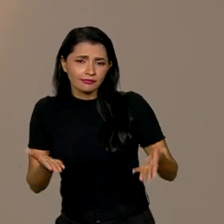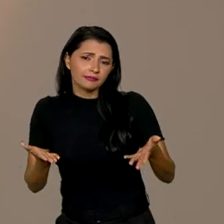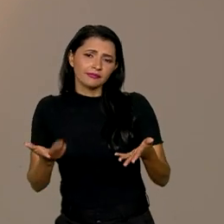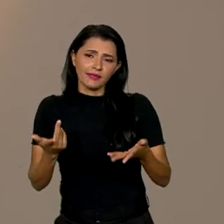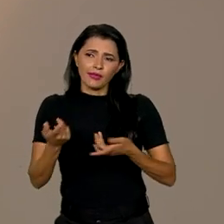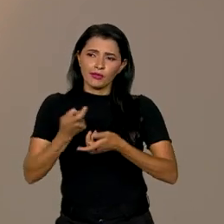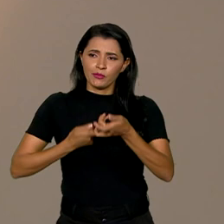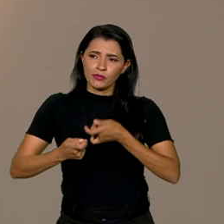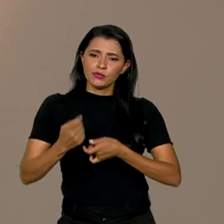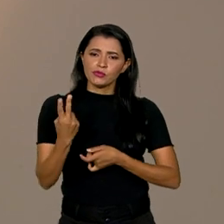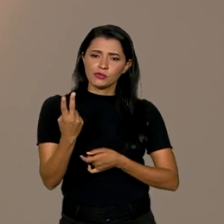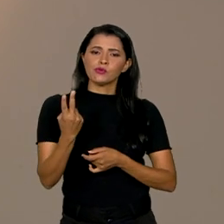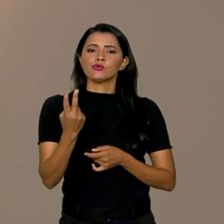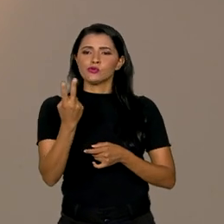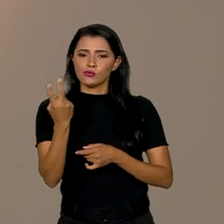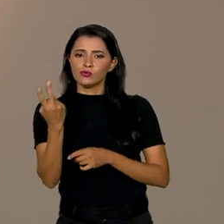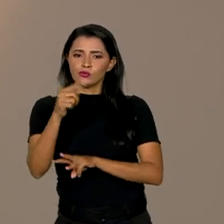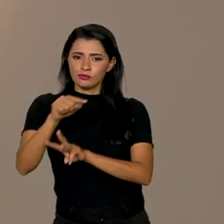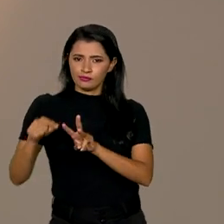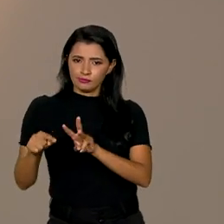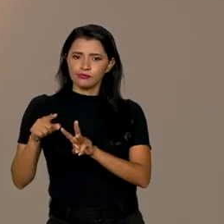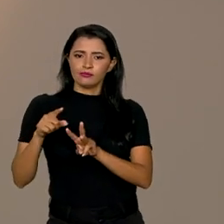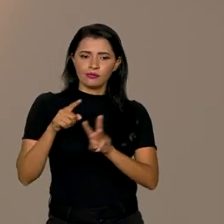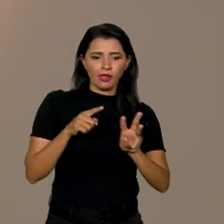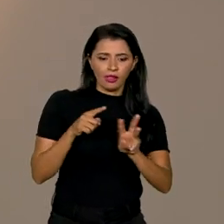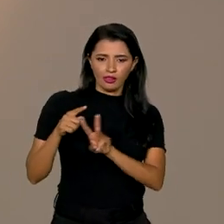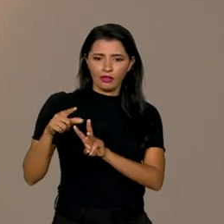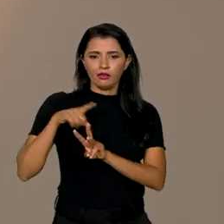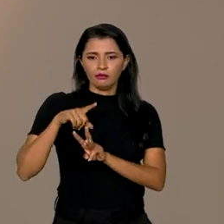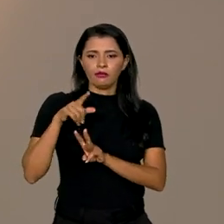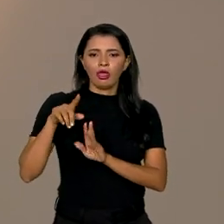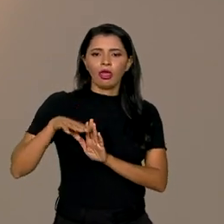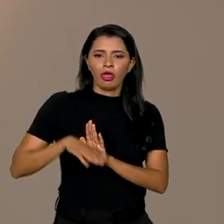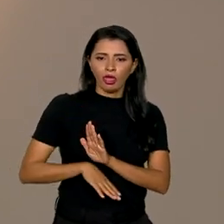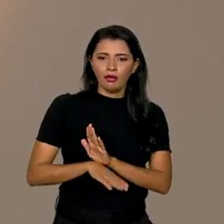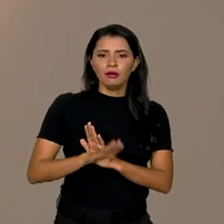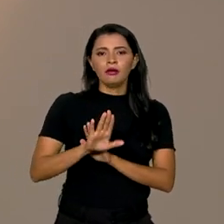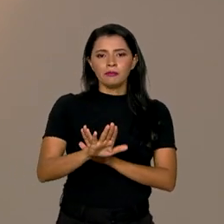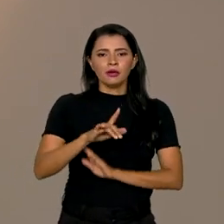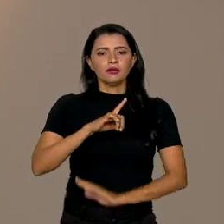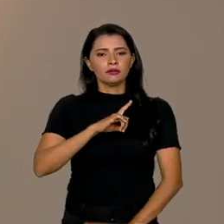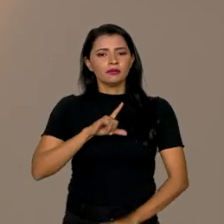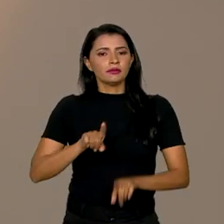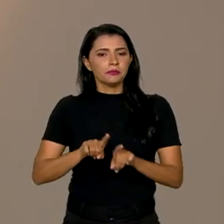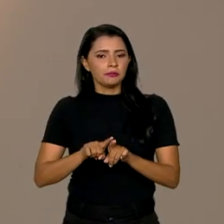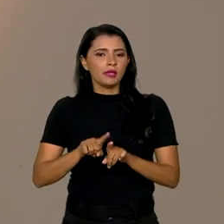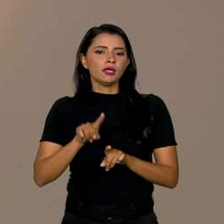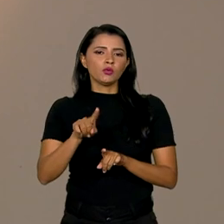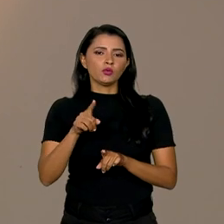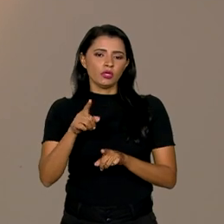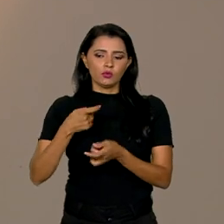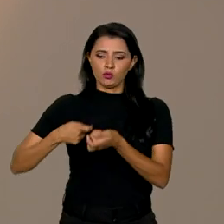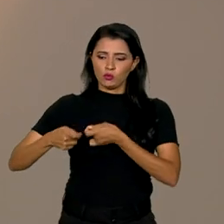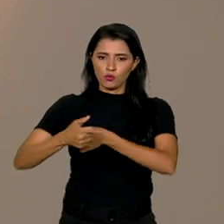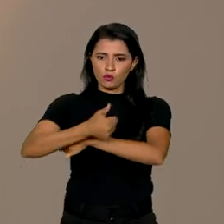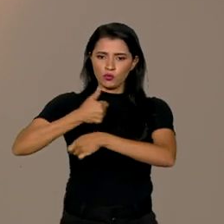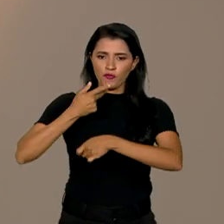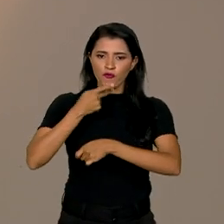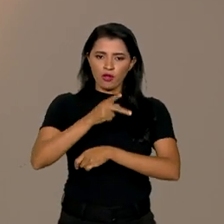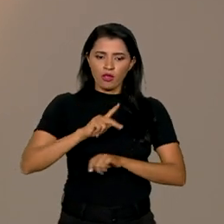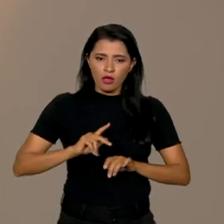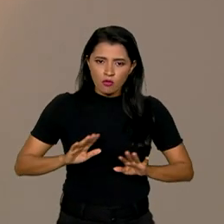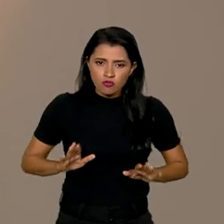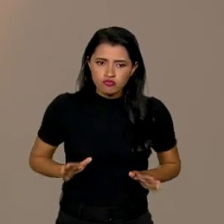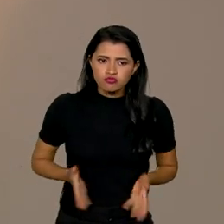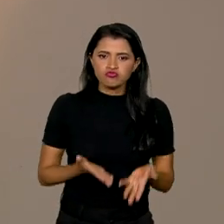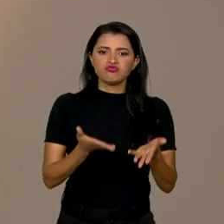segundo trimestre teria já desacelerado. Nós temos o que os economistas chamam de impulso